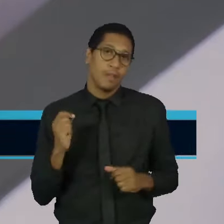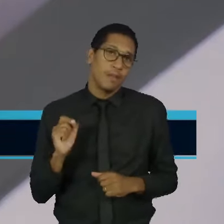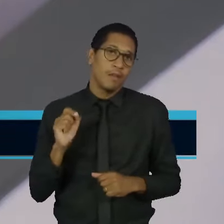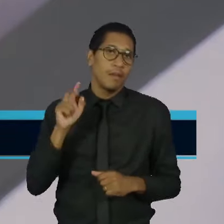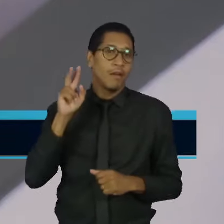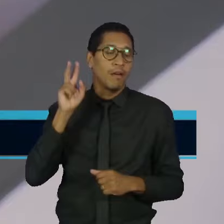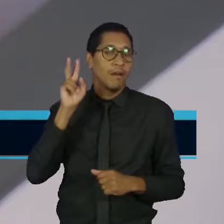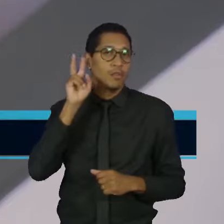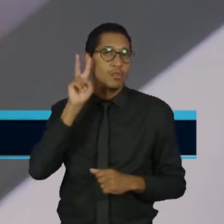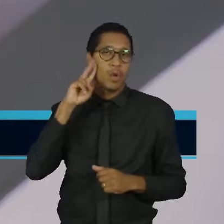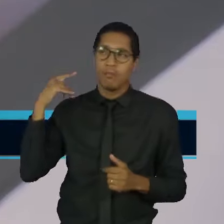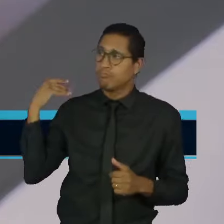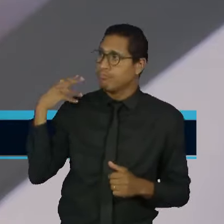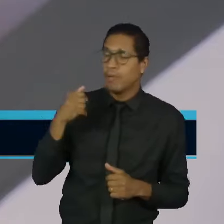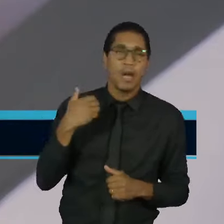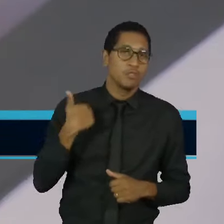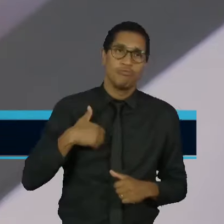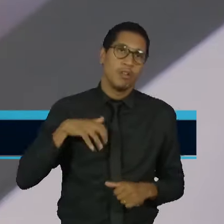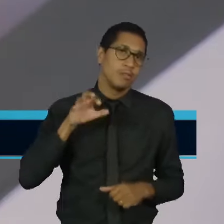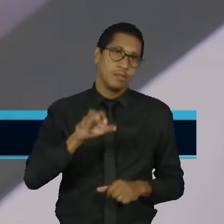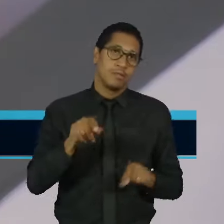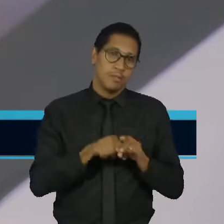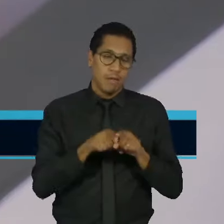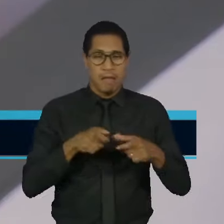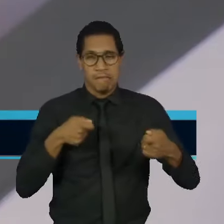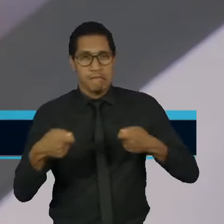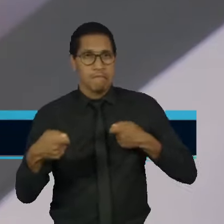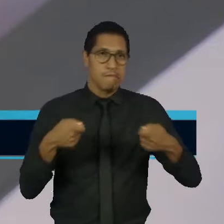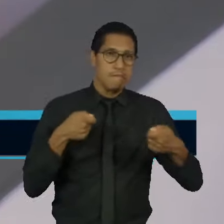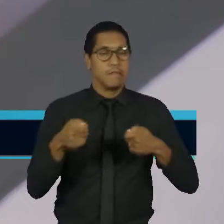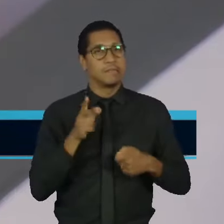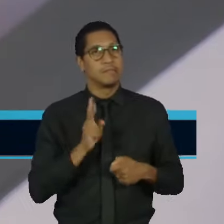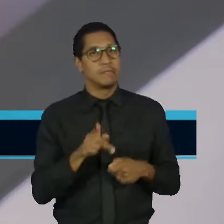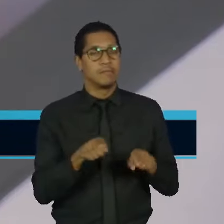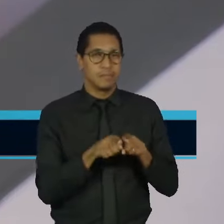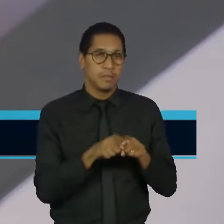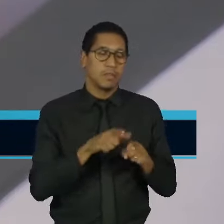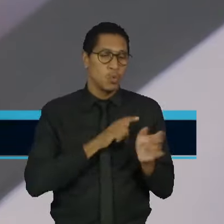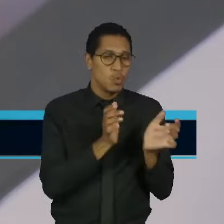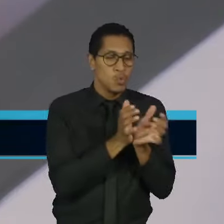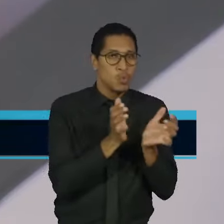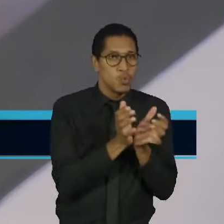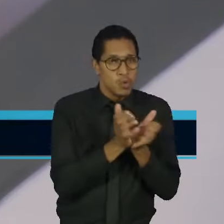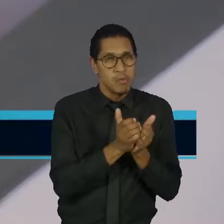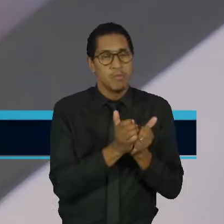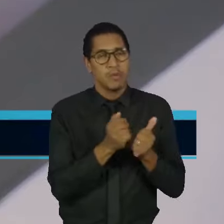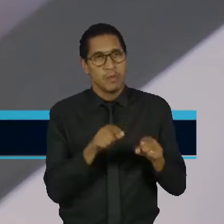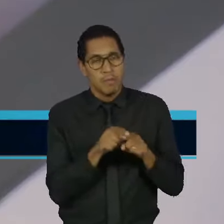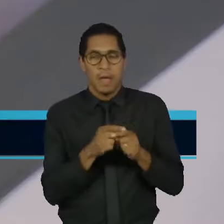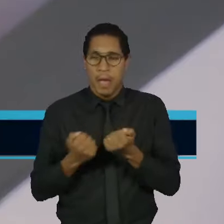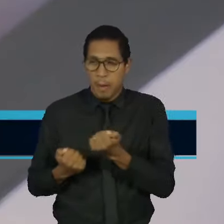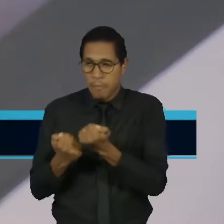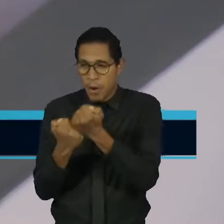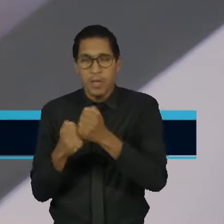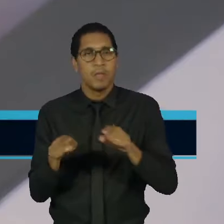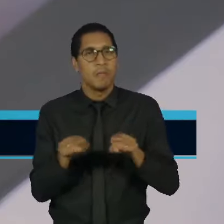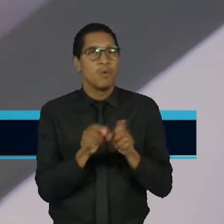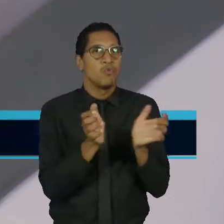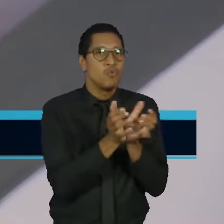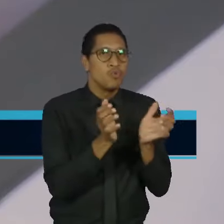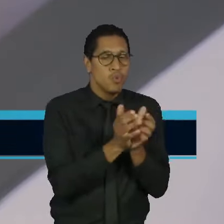sindical muito mobilizada, muito aguerrida e uma oposição partidária na esquerda também mais